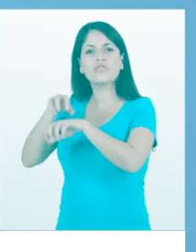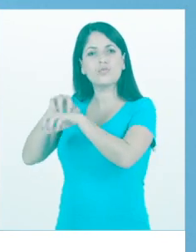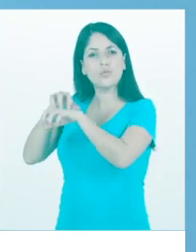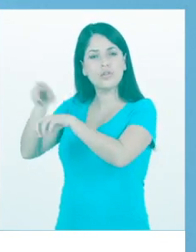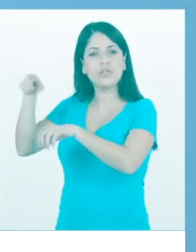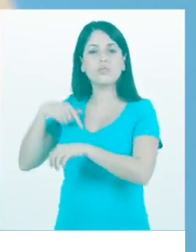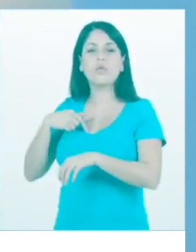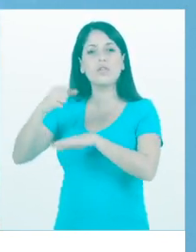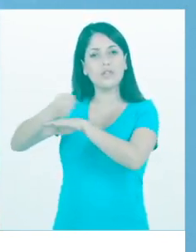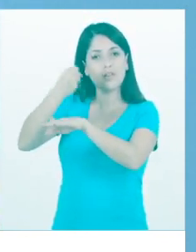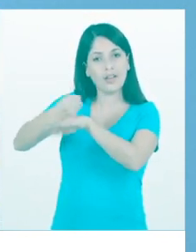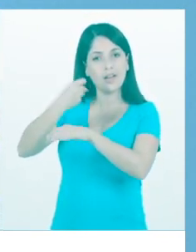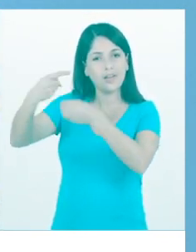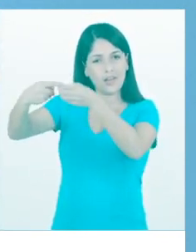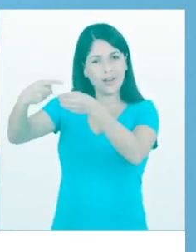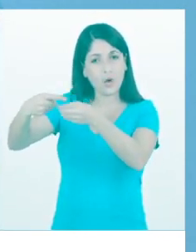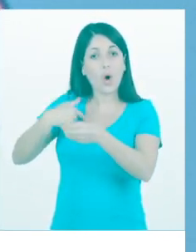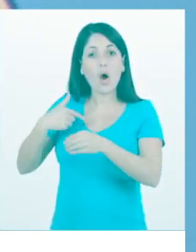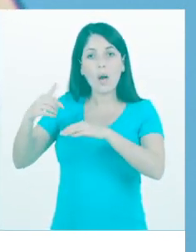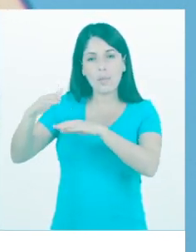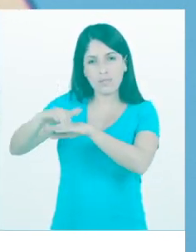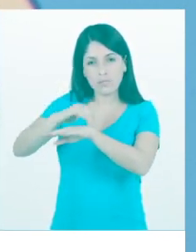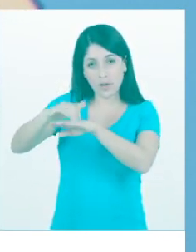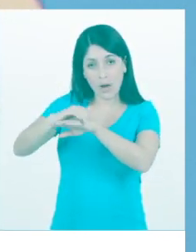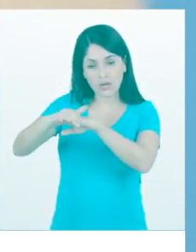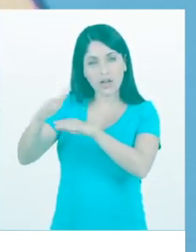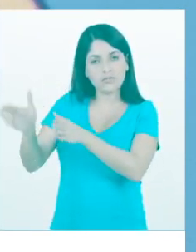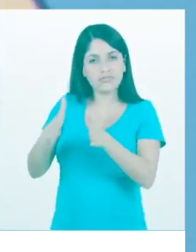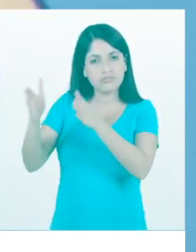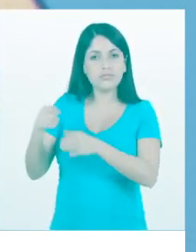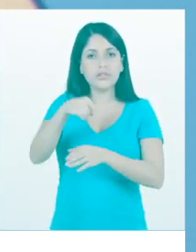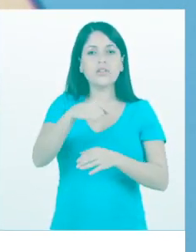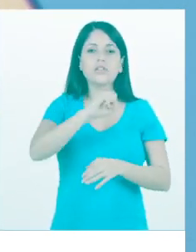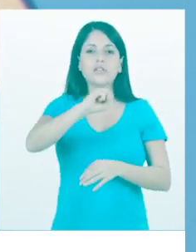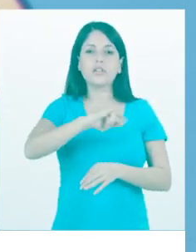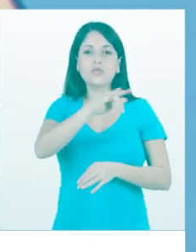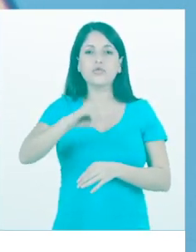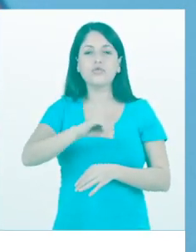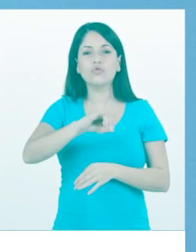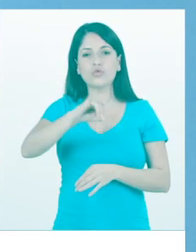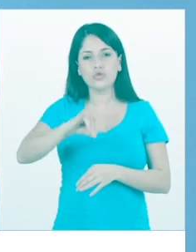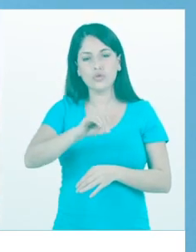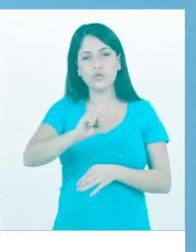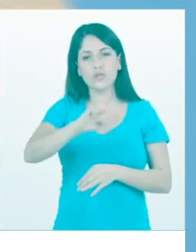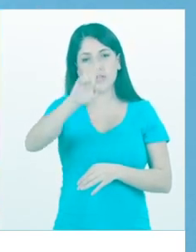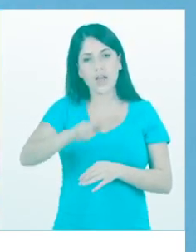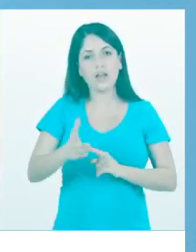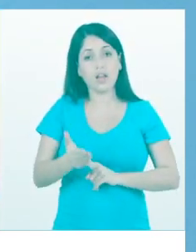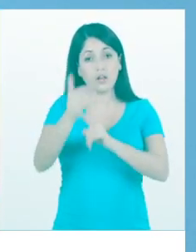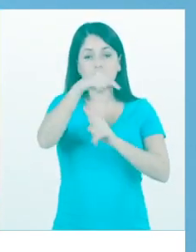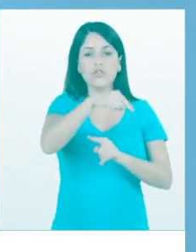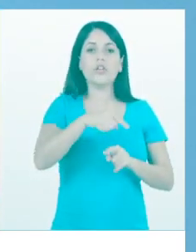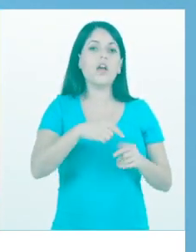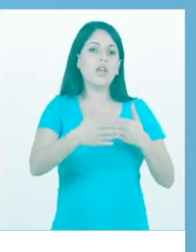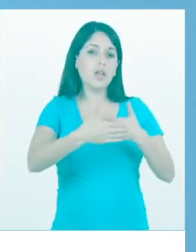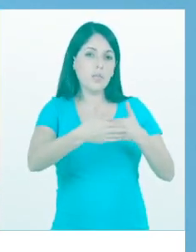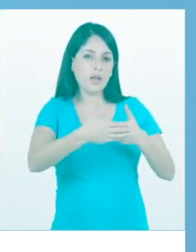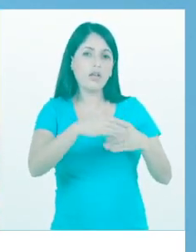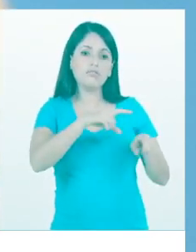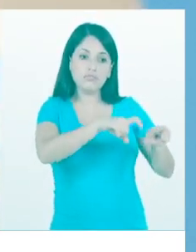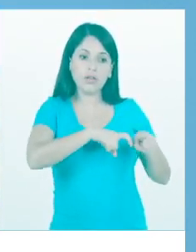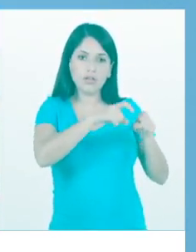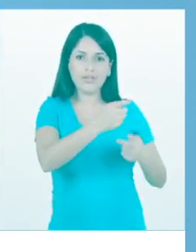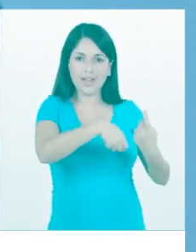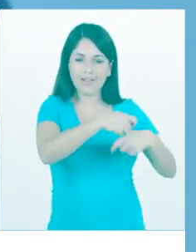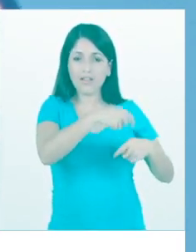em turismo, franca no interior na produção de calçados, São José dos Campos em tecnologia, Ribeirão Preto no agronegócio.